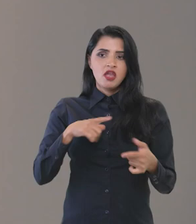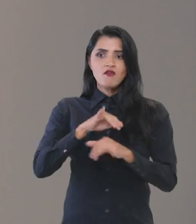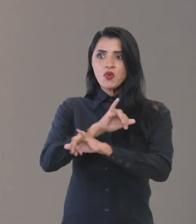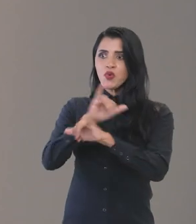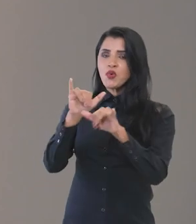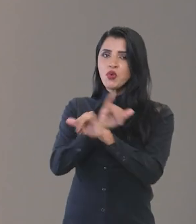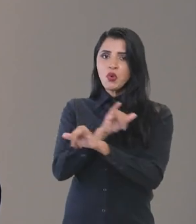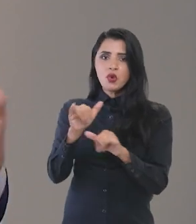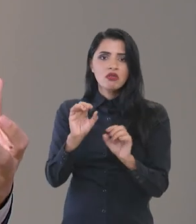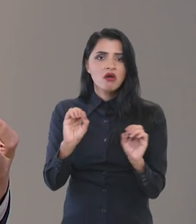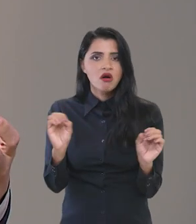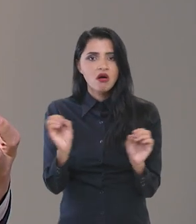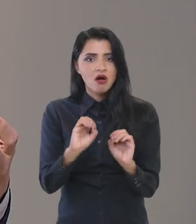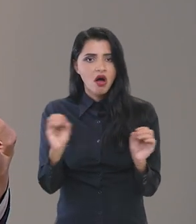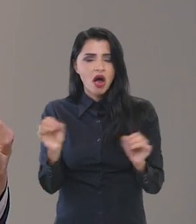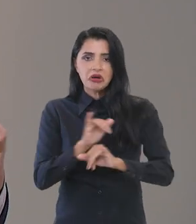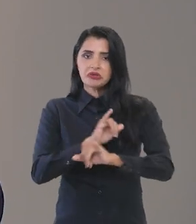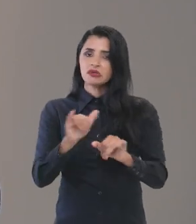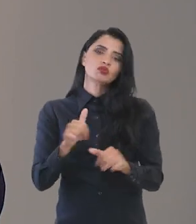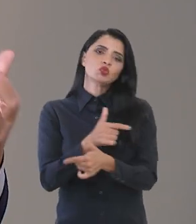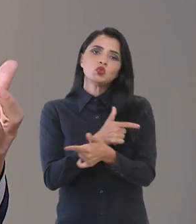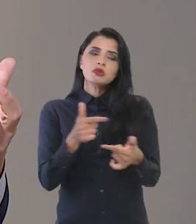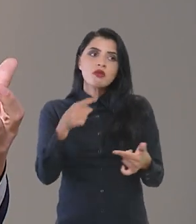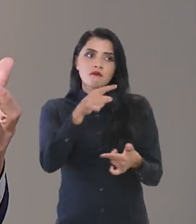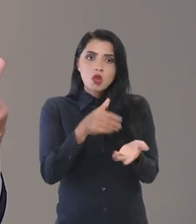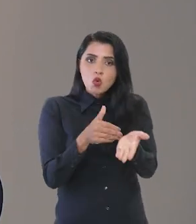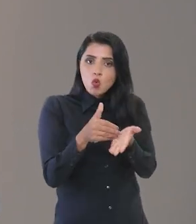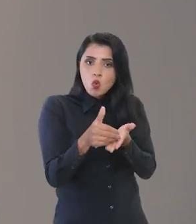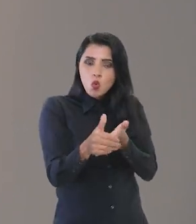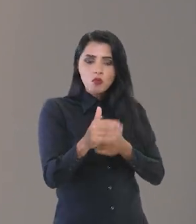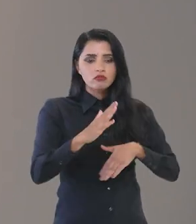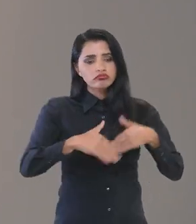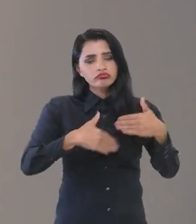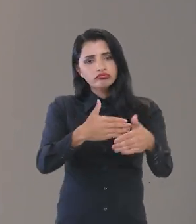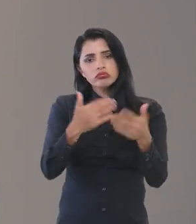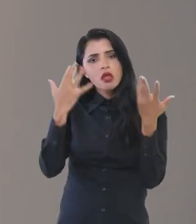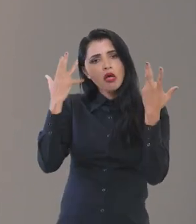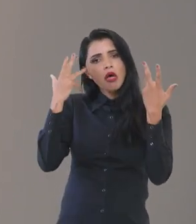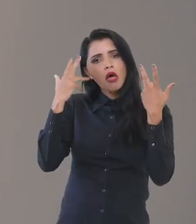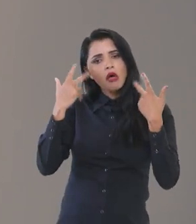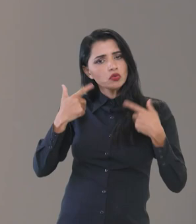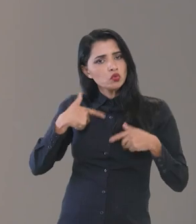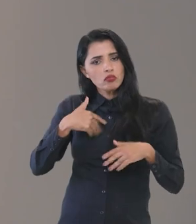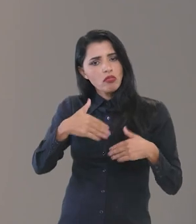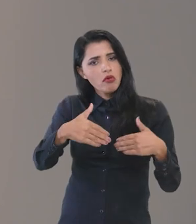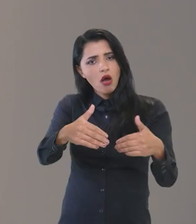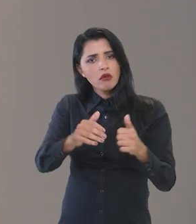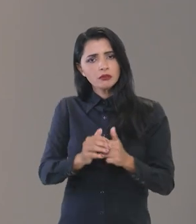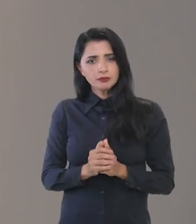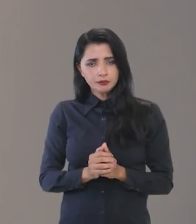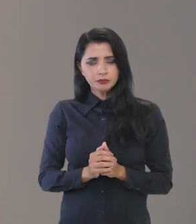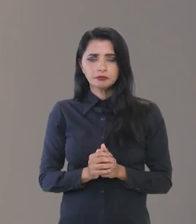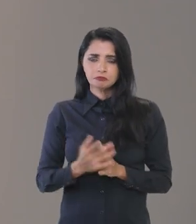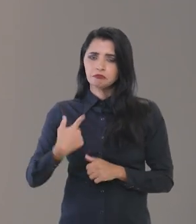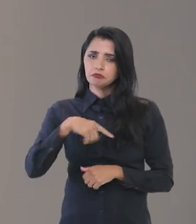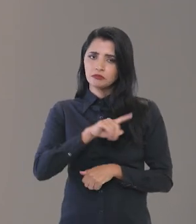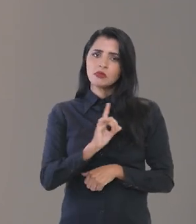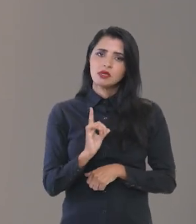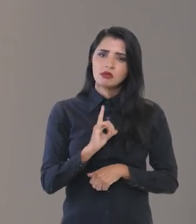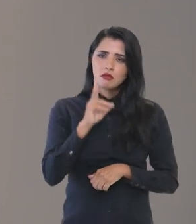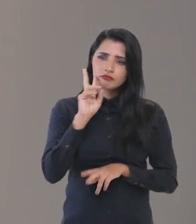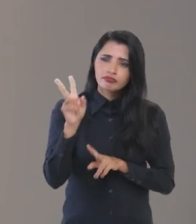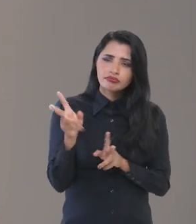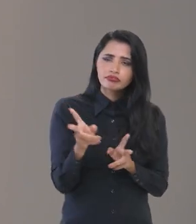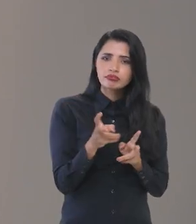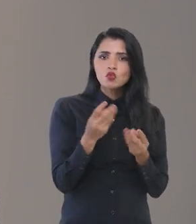né, não houve nenhuma campanha publicitária de divulgação. Ela está se construindo de uma forma muito orgânica, né? E